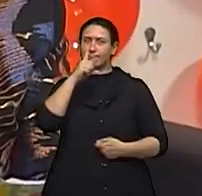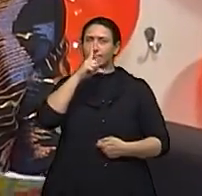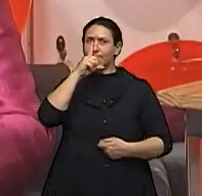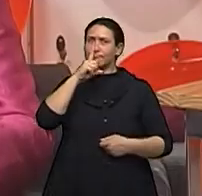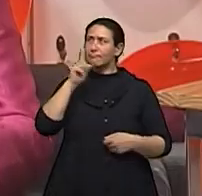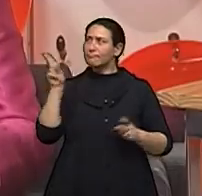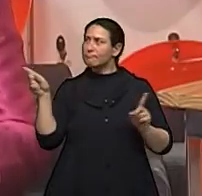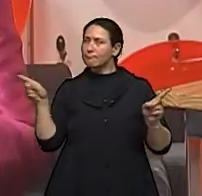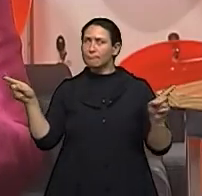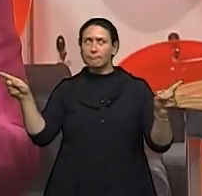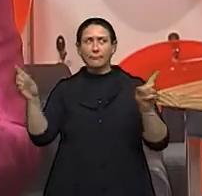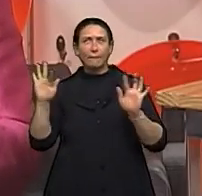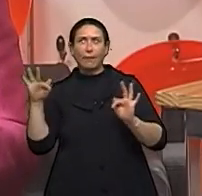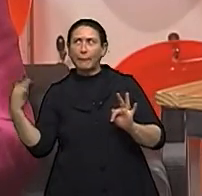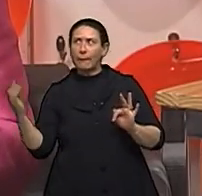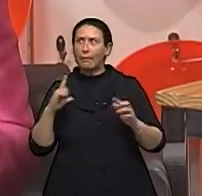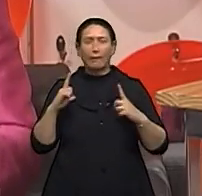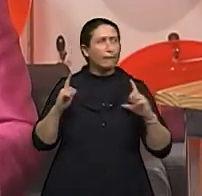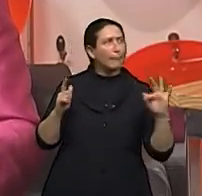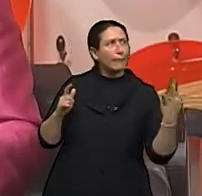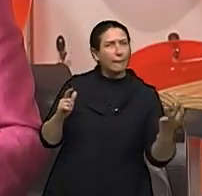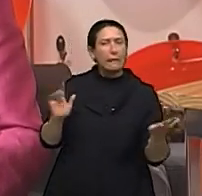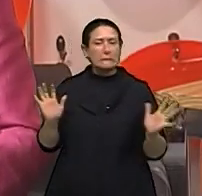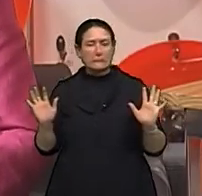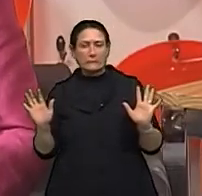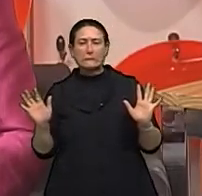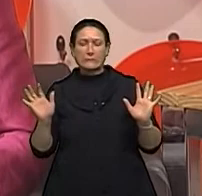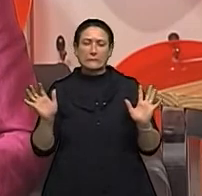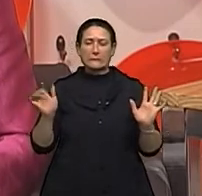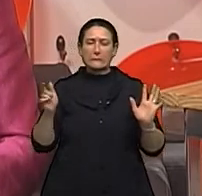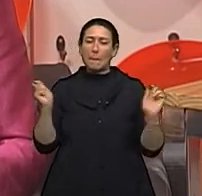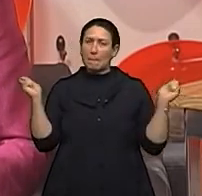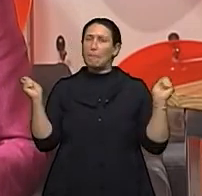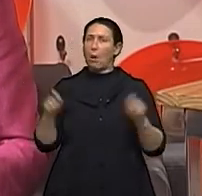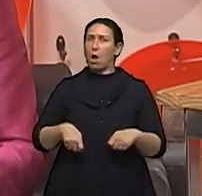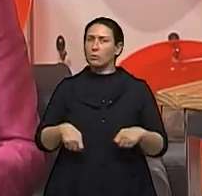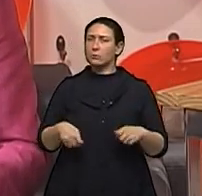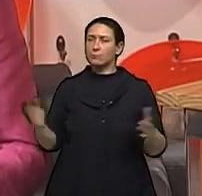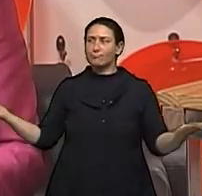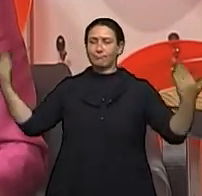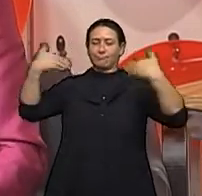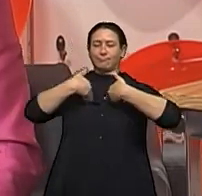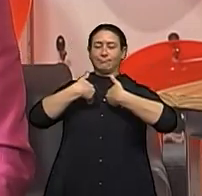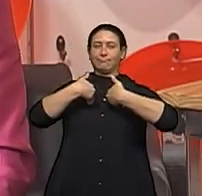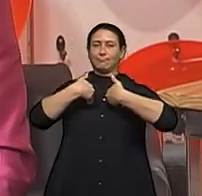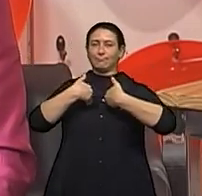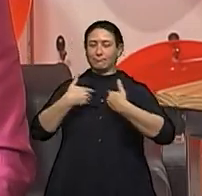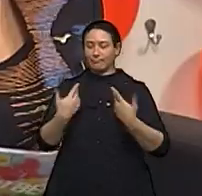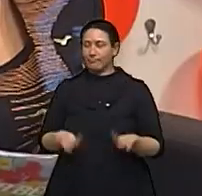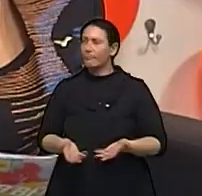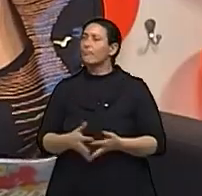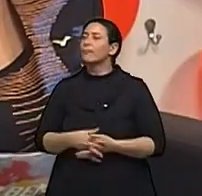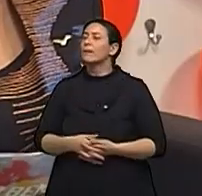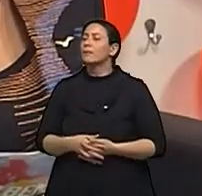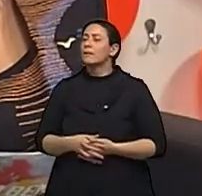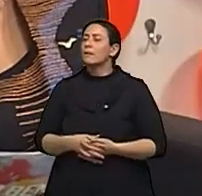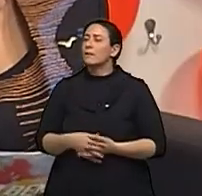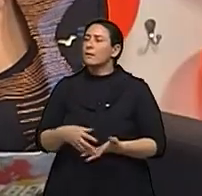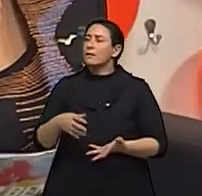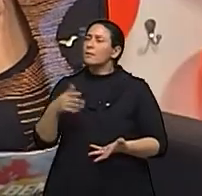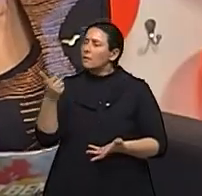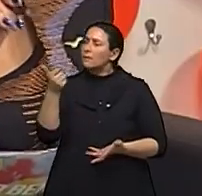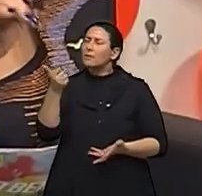a doença. Ah, ok. Vai aumentando a predisposição de desenvolver a doença. Mas eu quero pegar a questão da